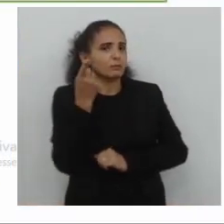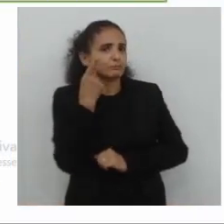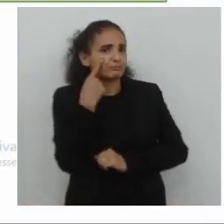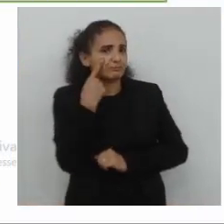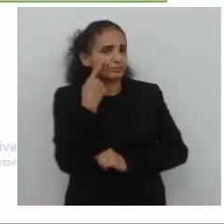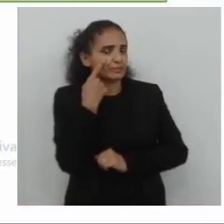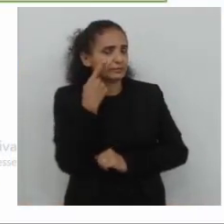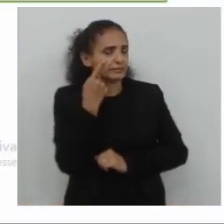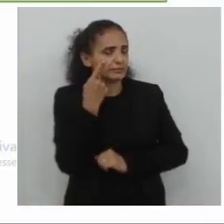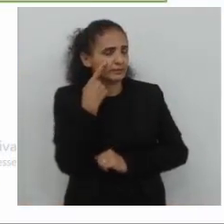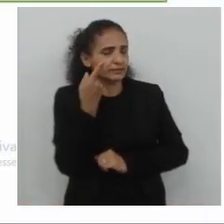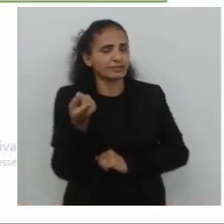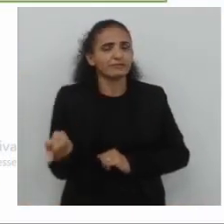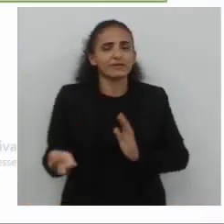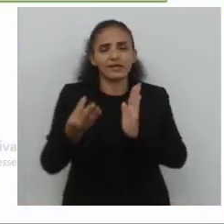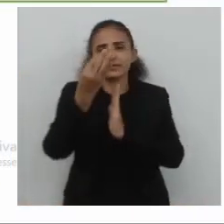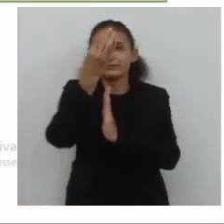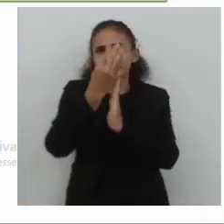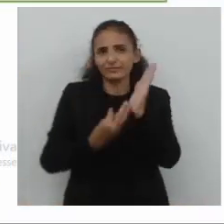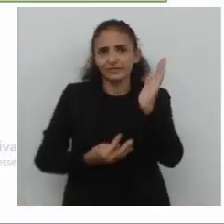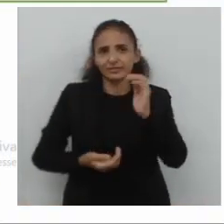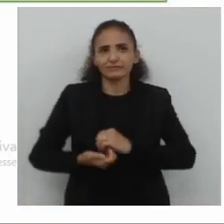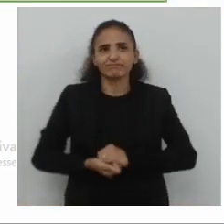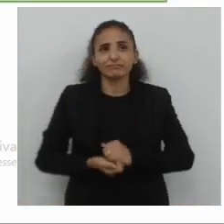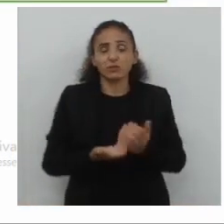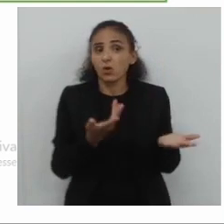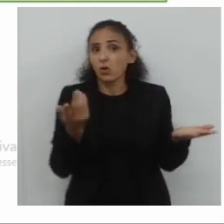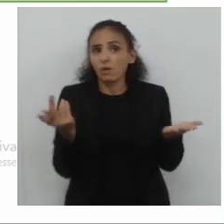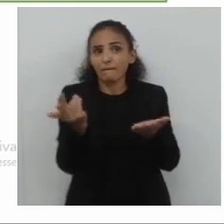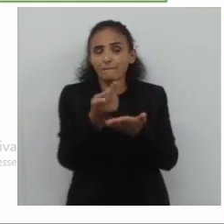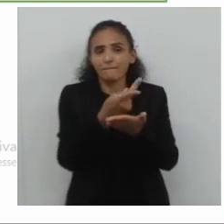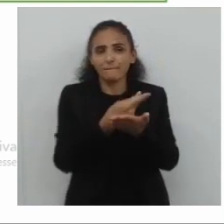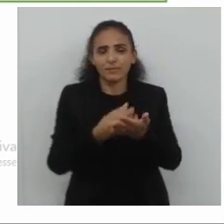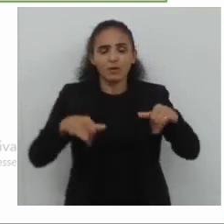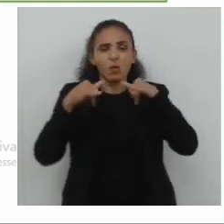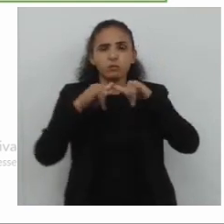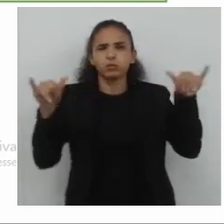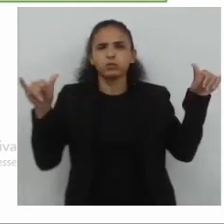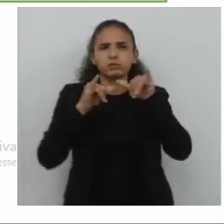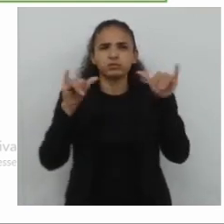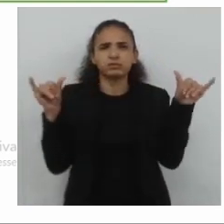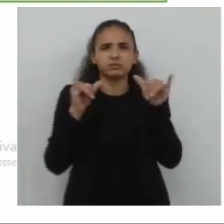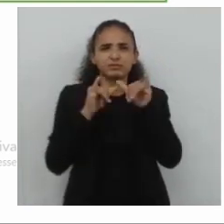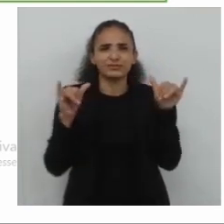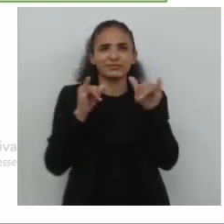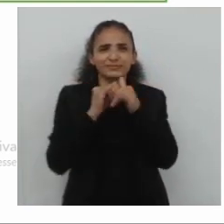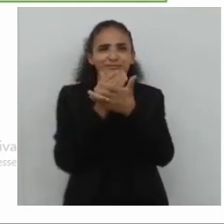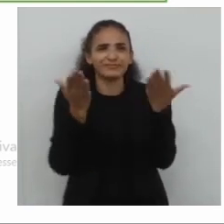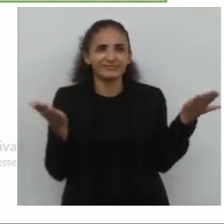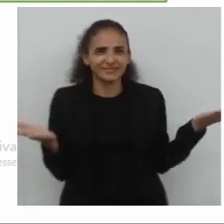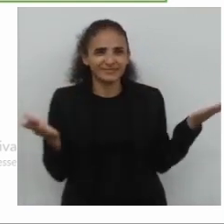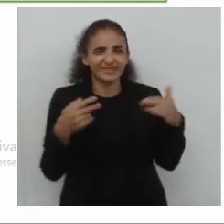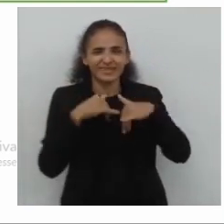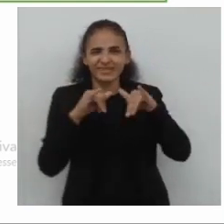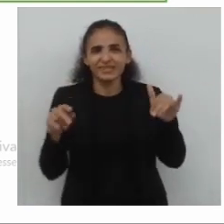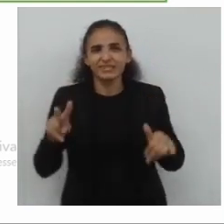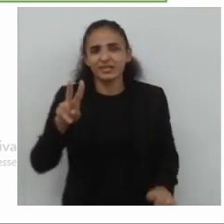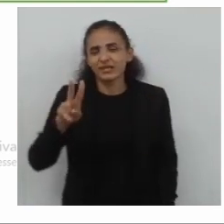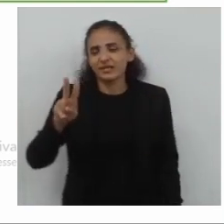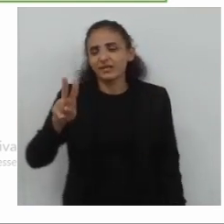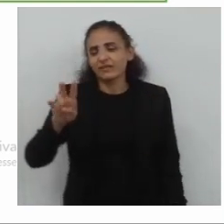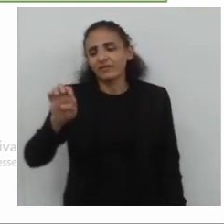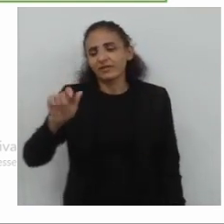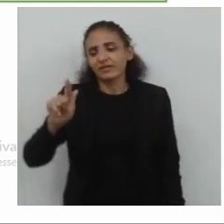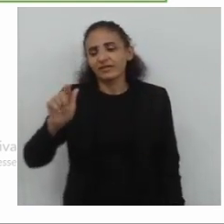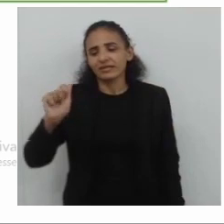para vocês, observe os textos. Olhem só, nós temos aí, uma propaganda, vegana.